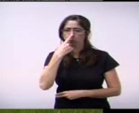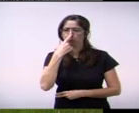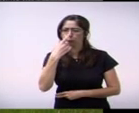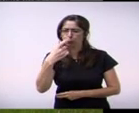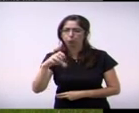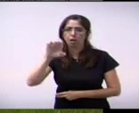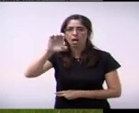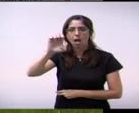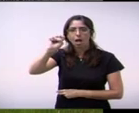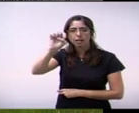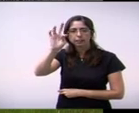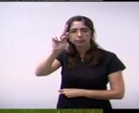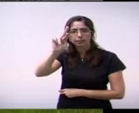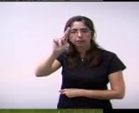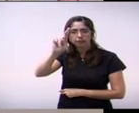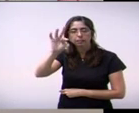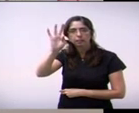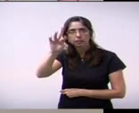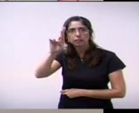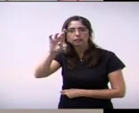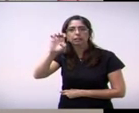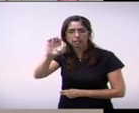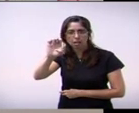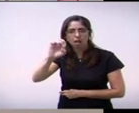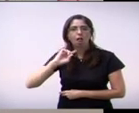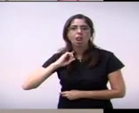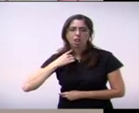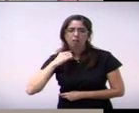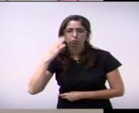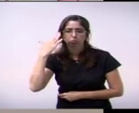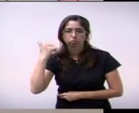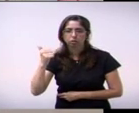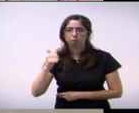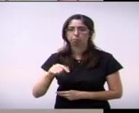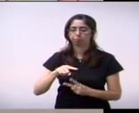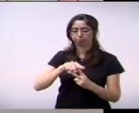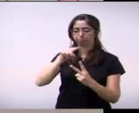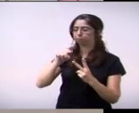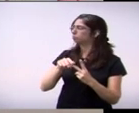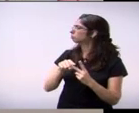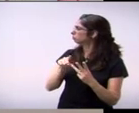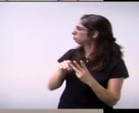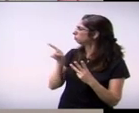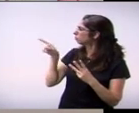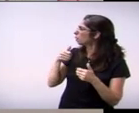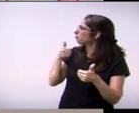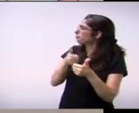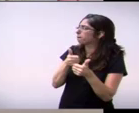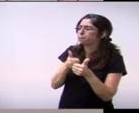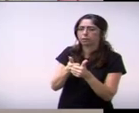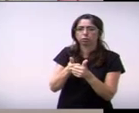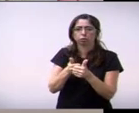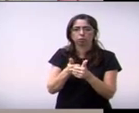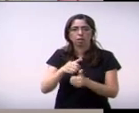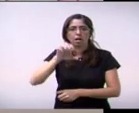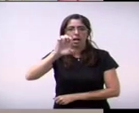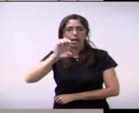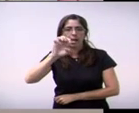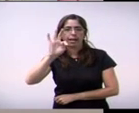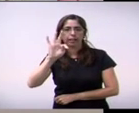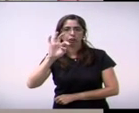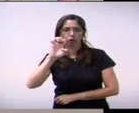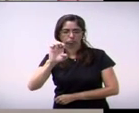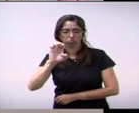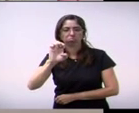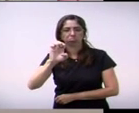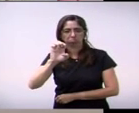o slide 1 por gentileza ali do lado tem uma maete uma estação de tratamento e vai ser feito e aprovado aqui um